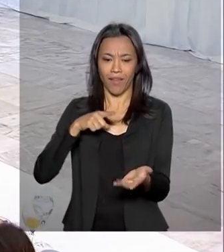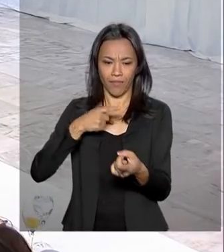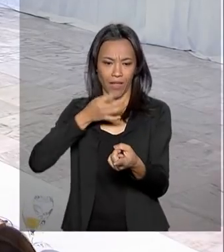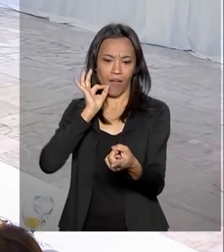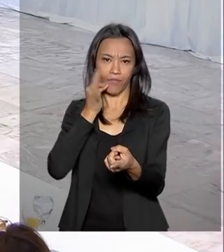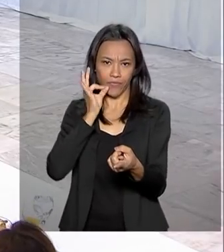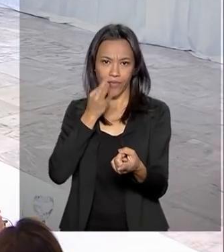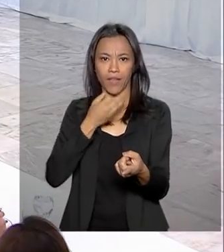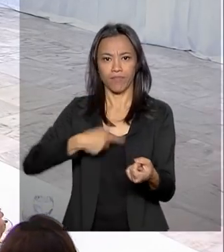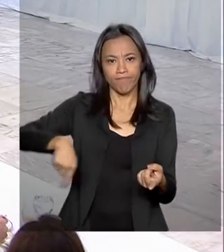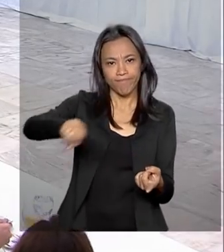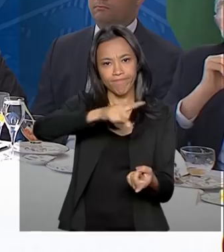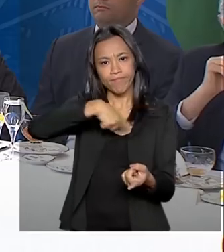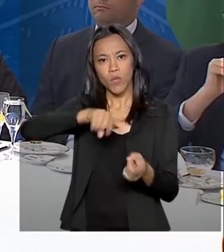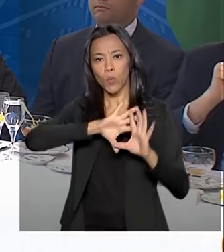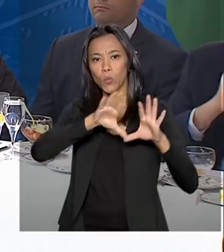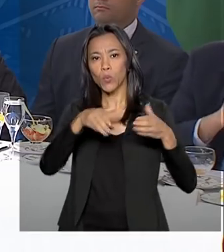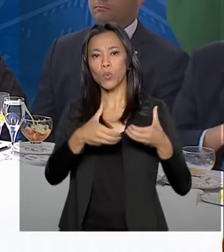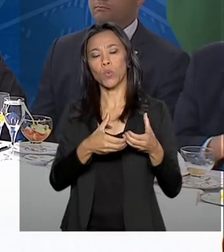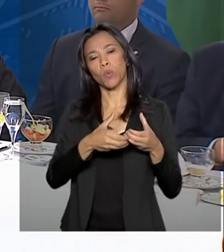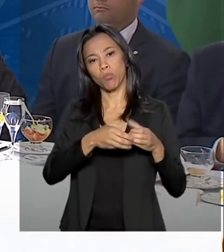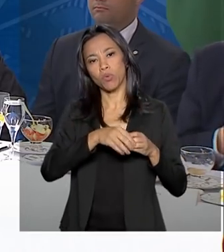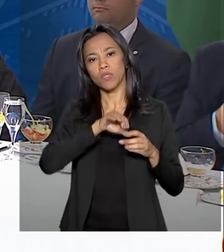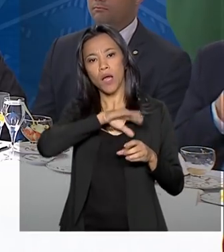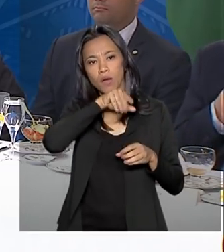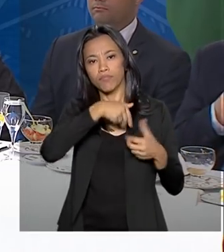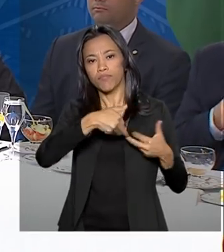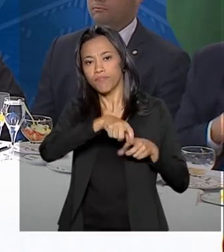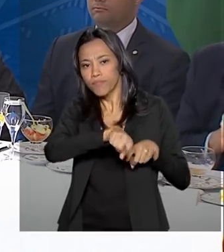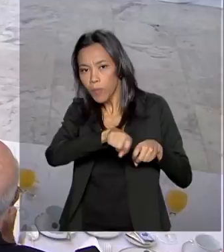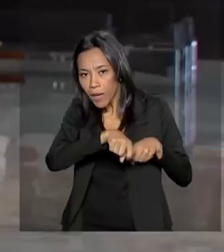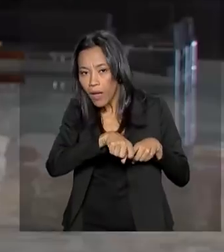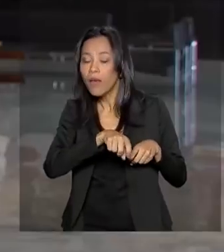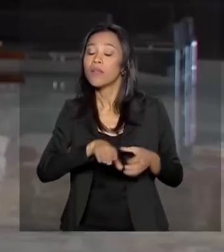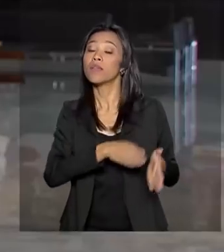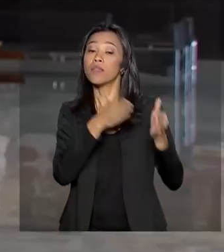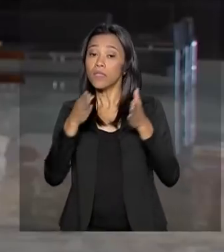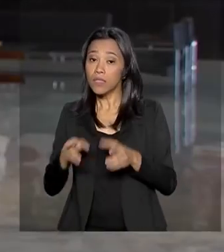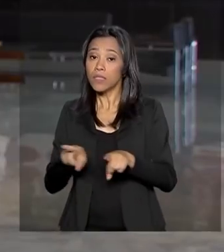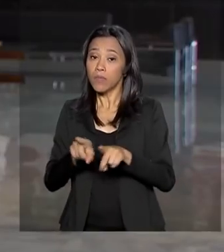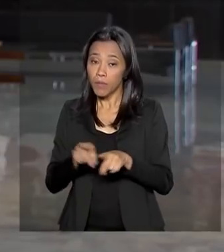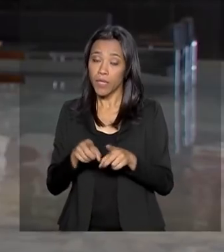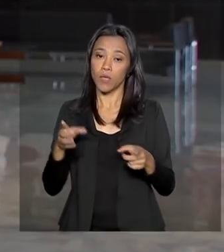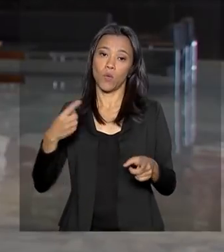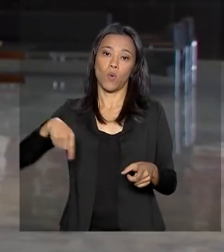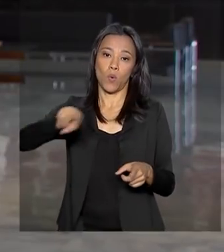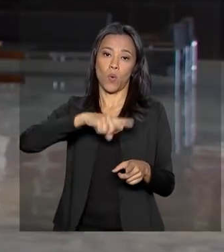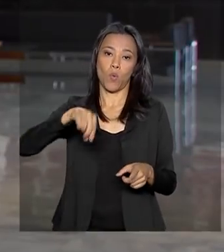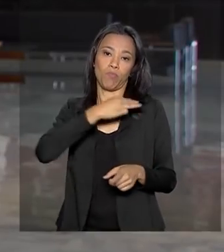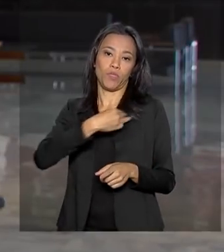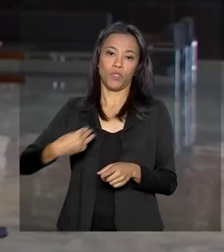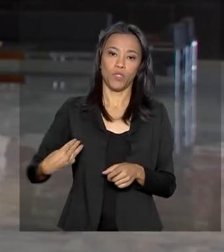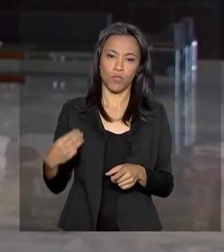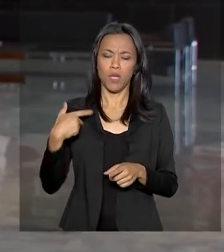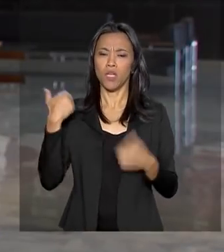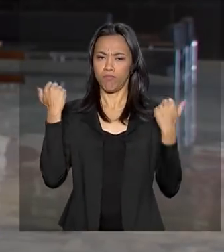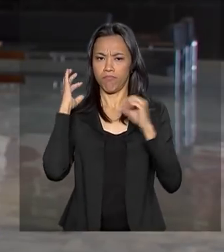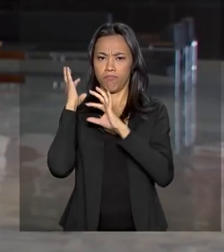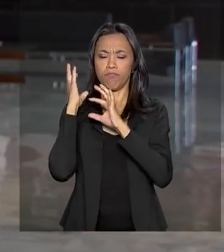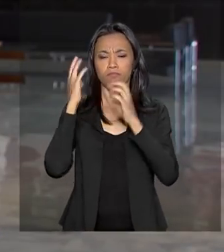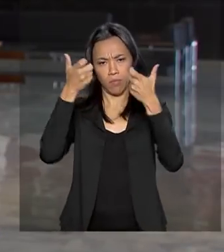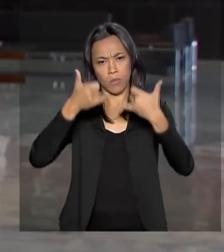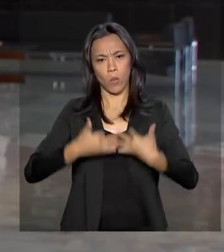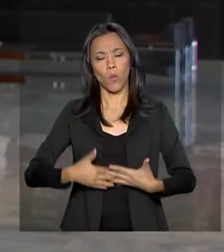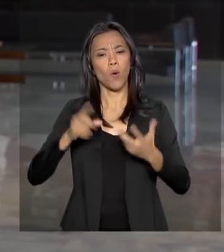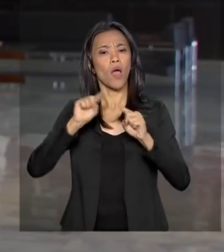com parlamentares da bancada agropecuária e com ministros de Estado. Ele fez um relato da reunião do G20 no Japão e